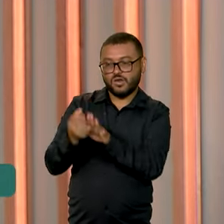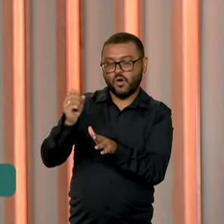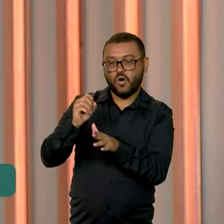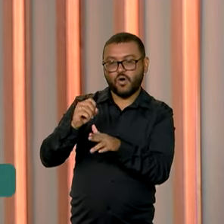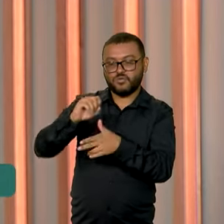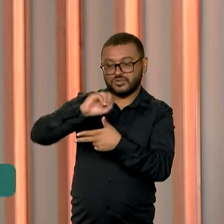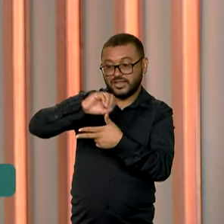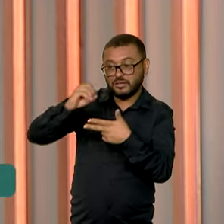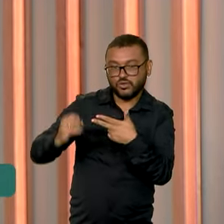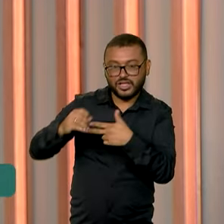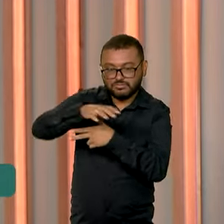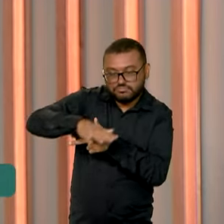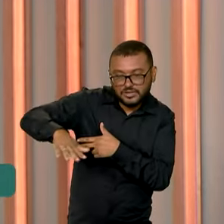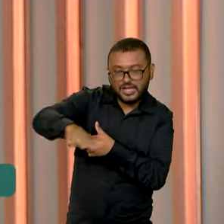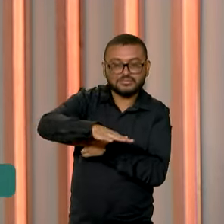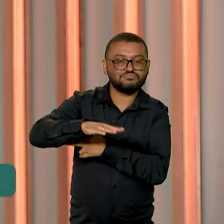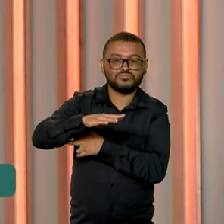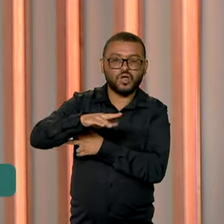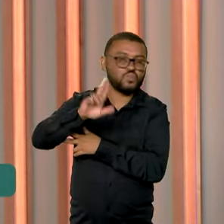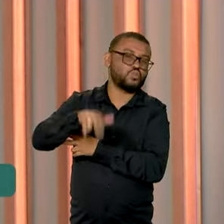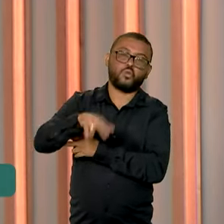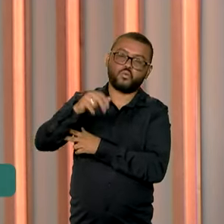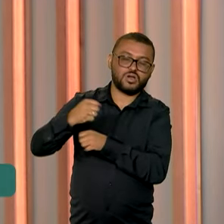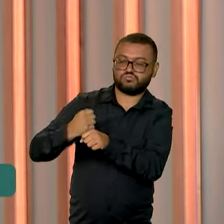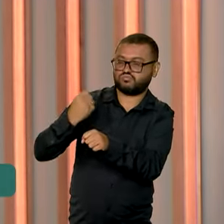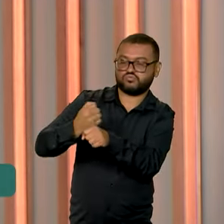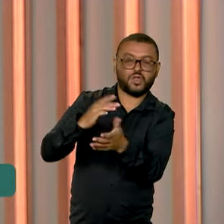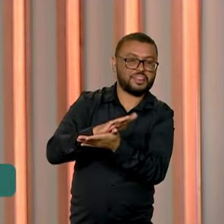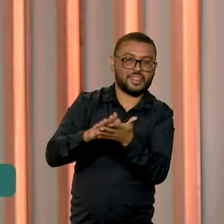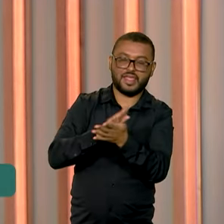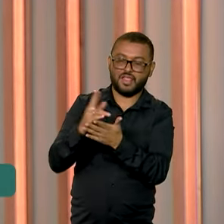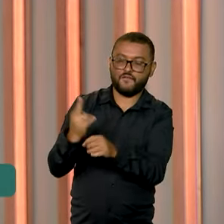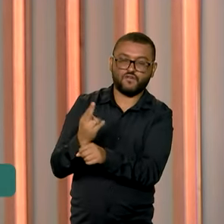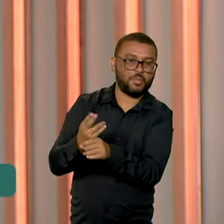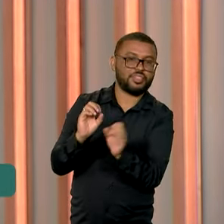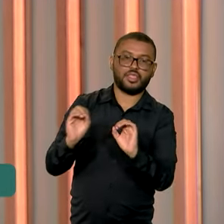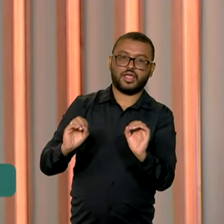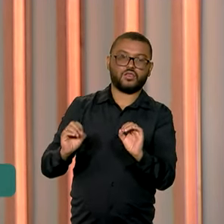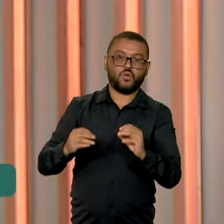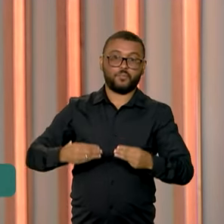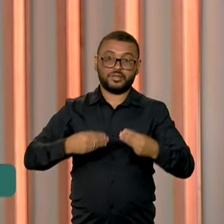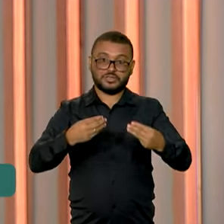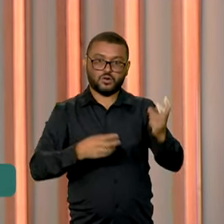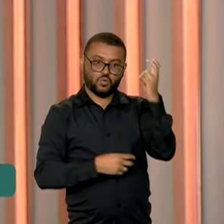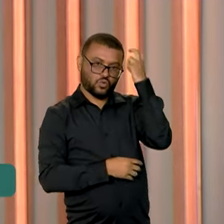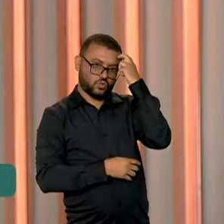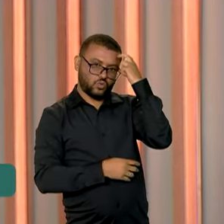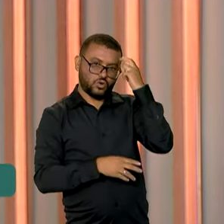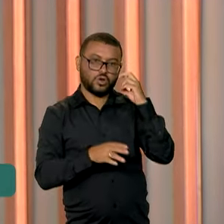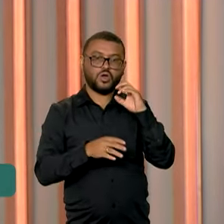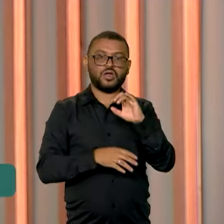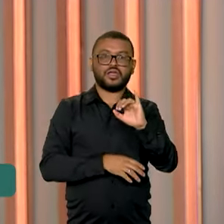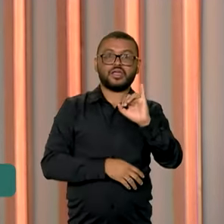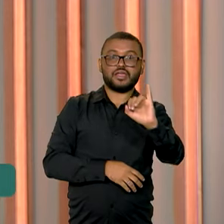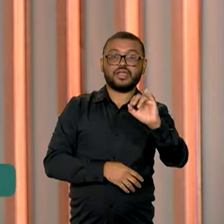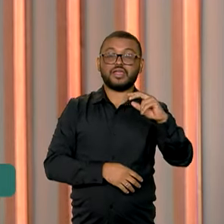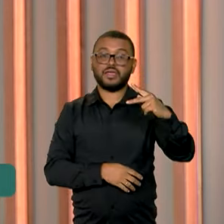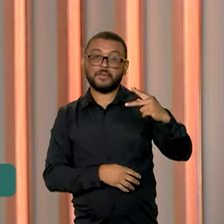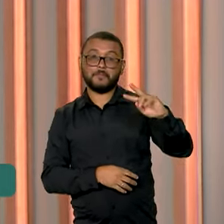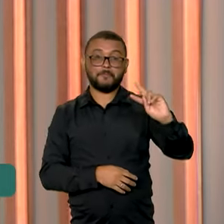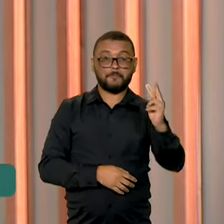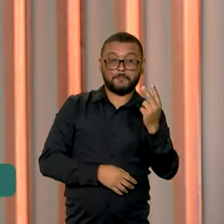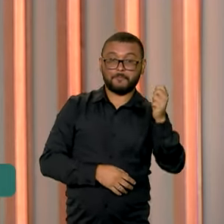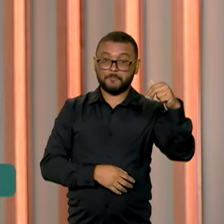Três Poderes nunca recebeu obras de restauração. O Ministério da Cultura e o Instituto do Patrimônio Histórico e Artístico